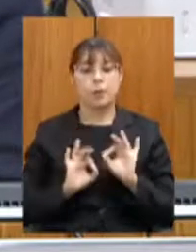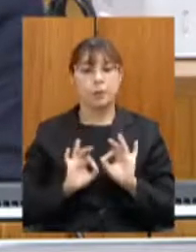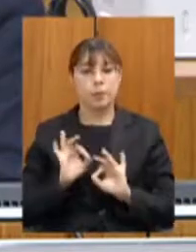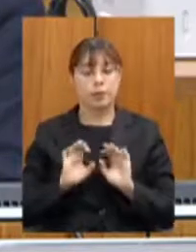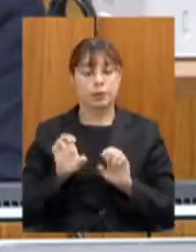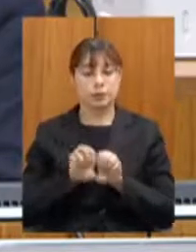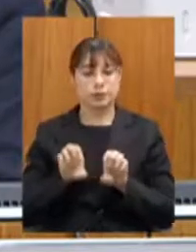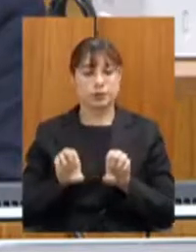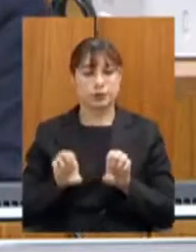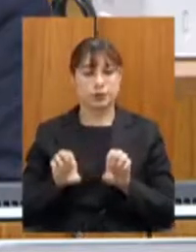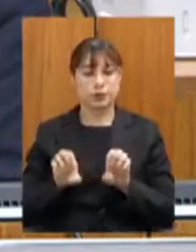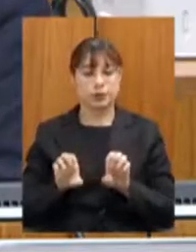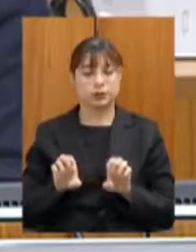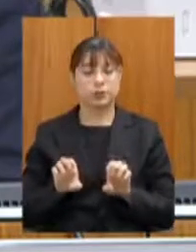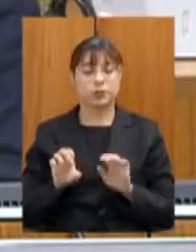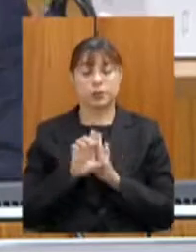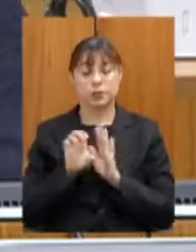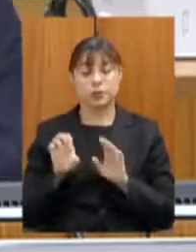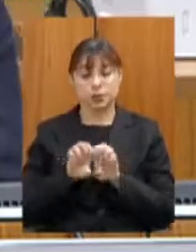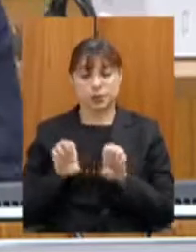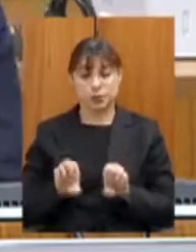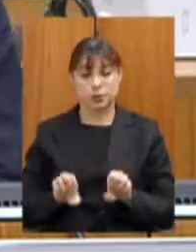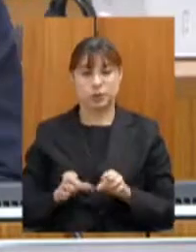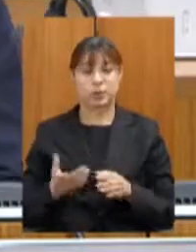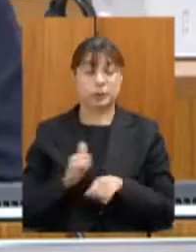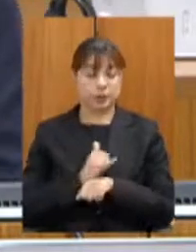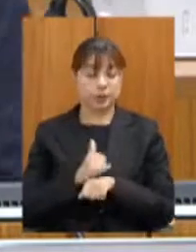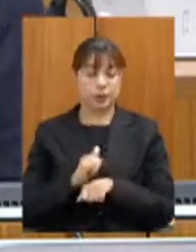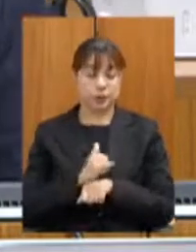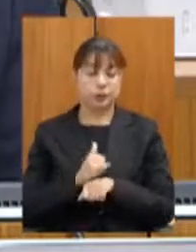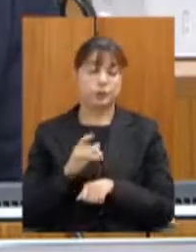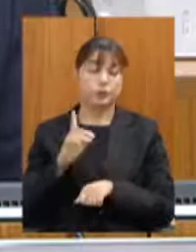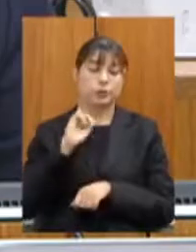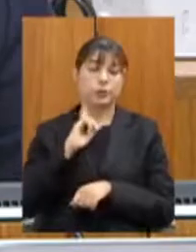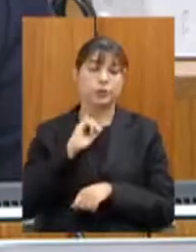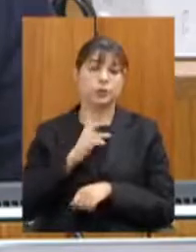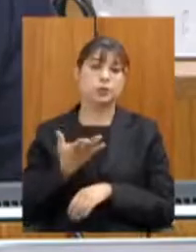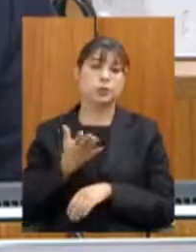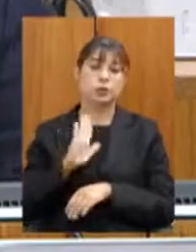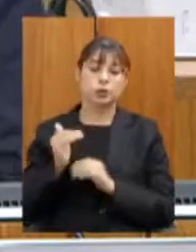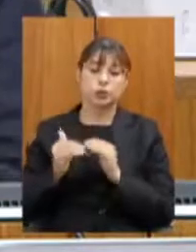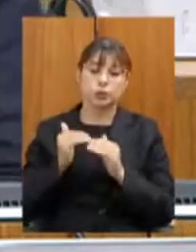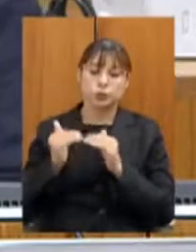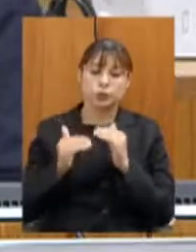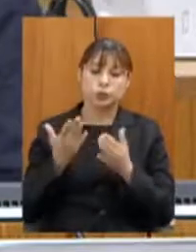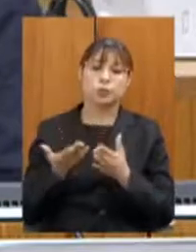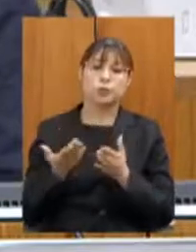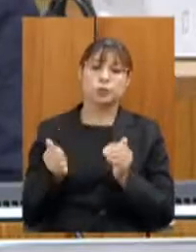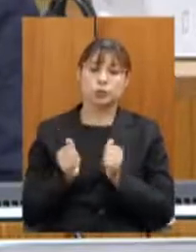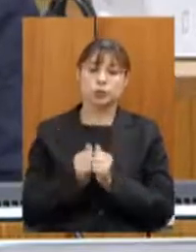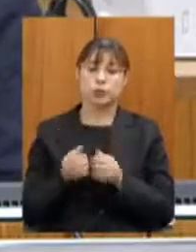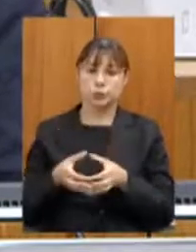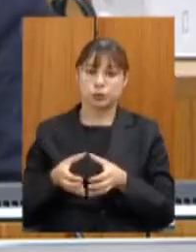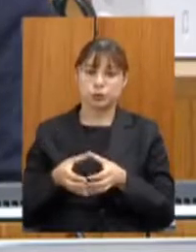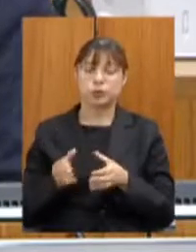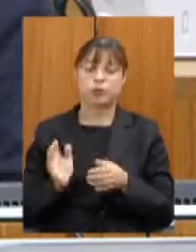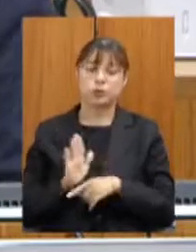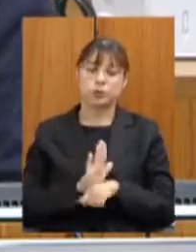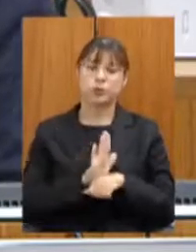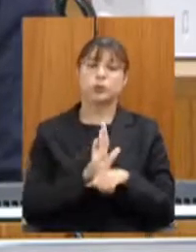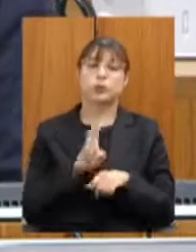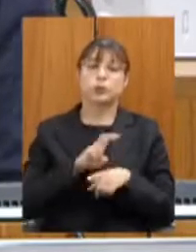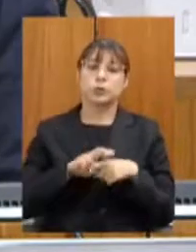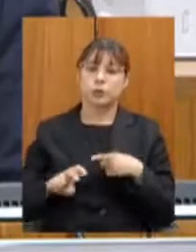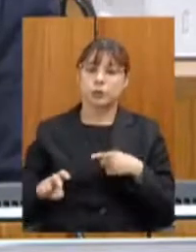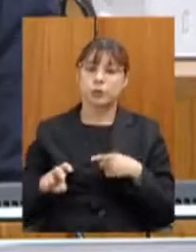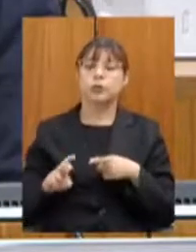Gerais, o PEF, o famoso PEF, que vem sendo desenvolvido em grande parceria com a Comissão Pró-Ferrovias, sobre